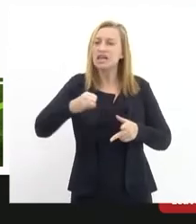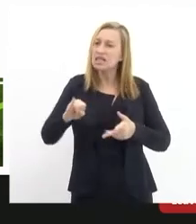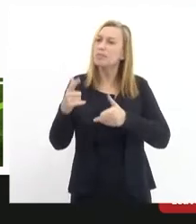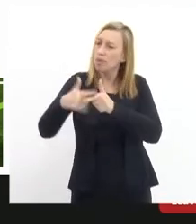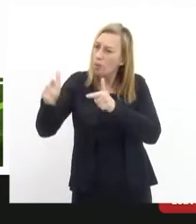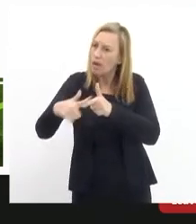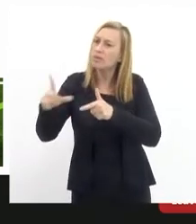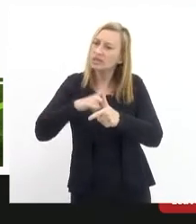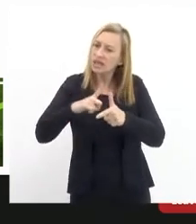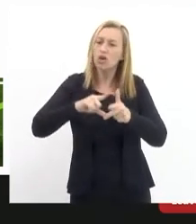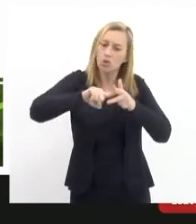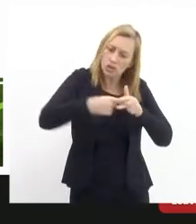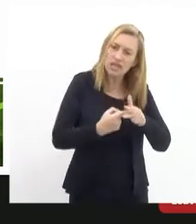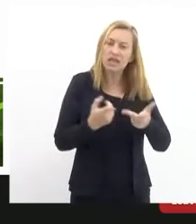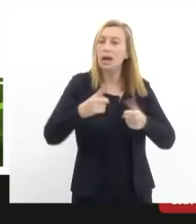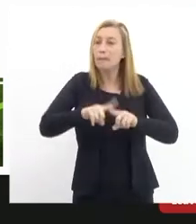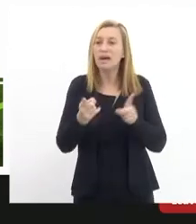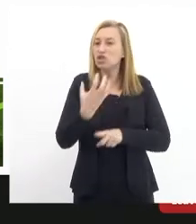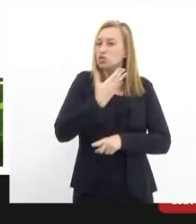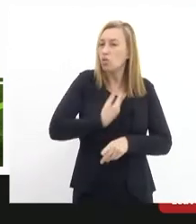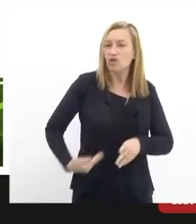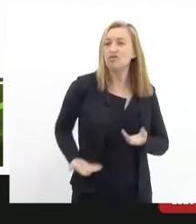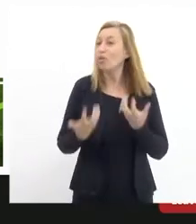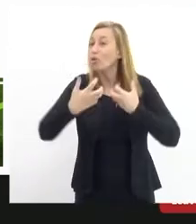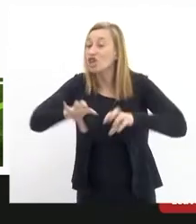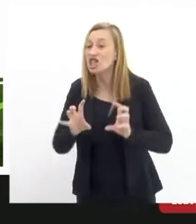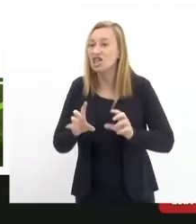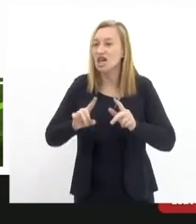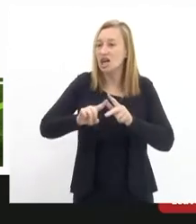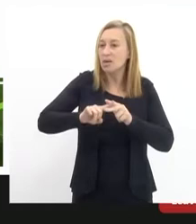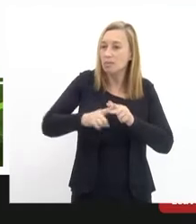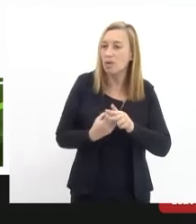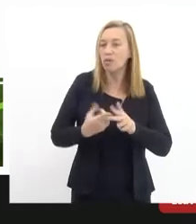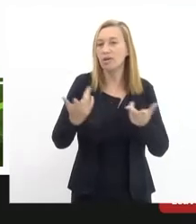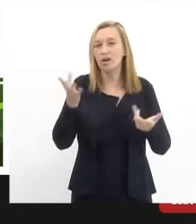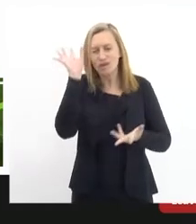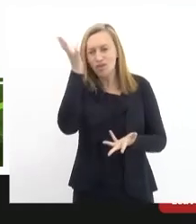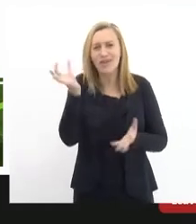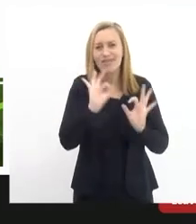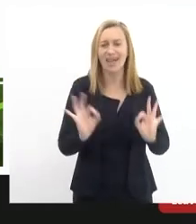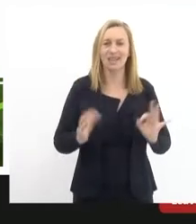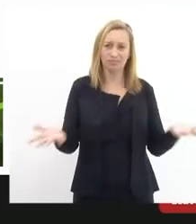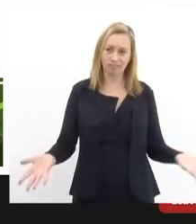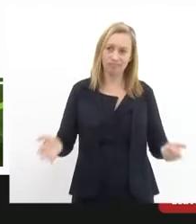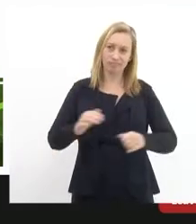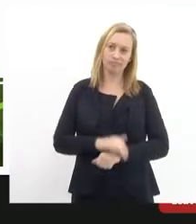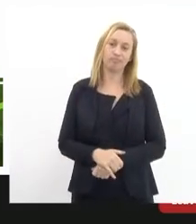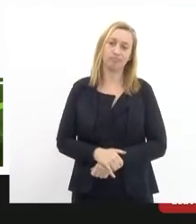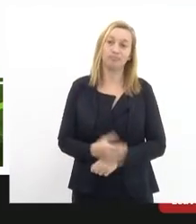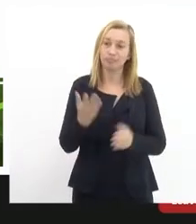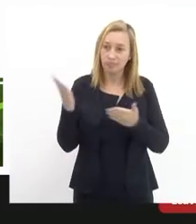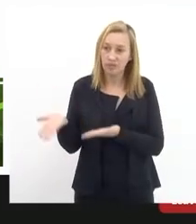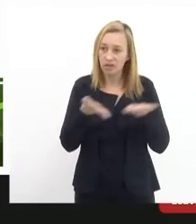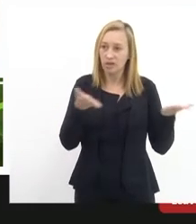ataca o problema. Mas o governo não queria atacar o problema nenhum, queria fazer bom de coisa nenhum, não queria fazer um negócio. Não adiante.